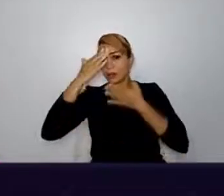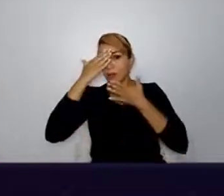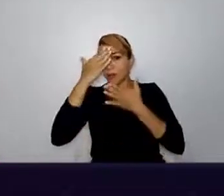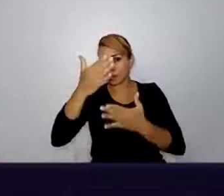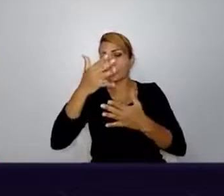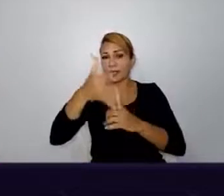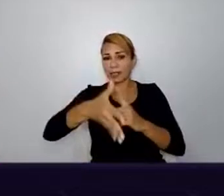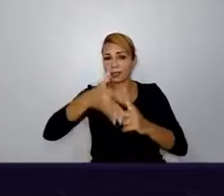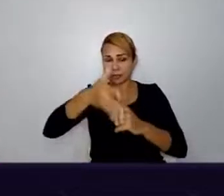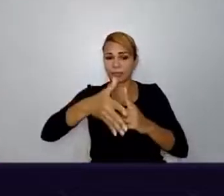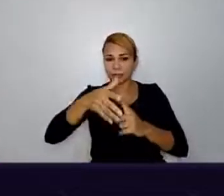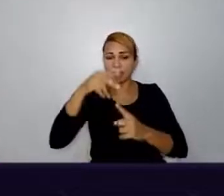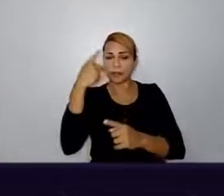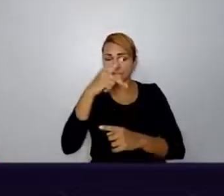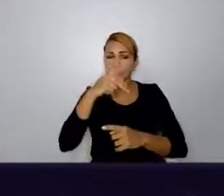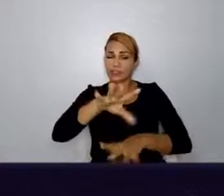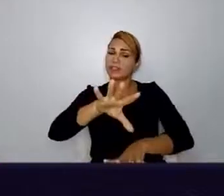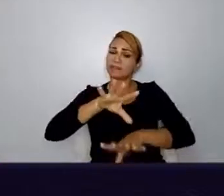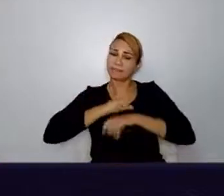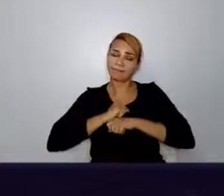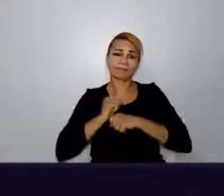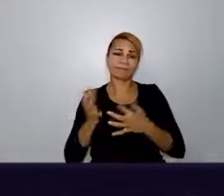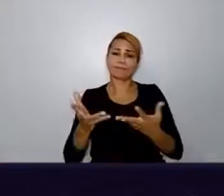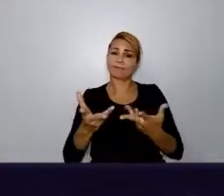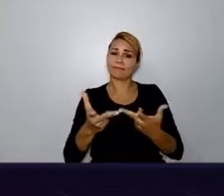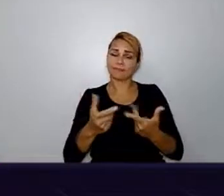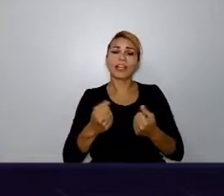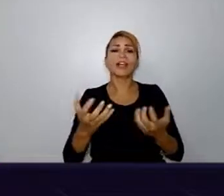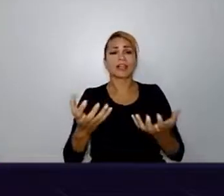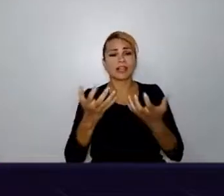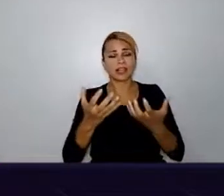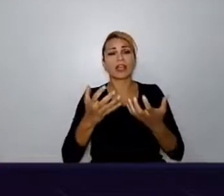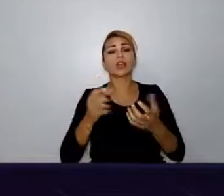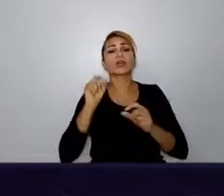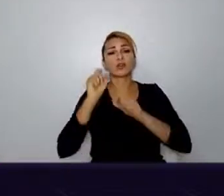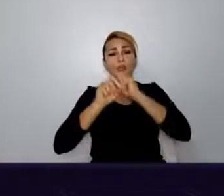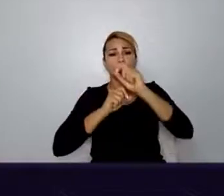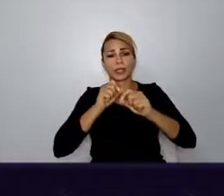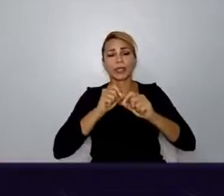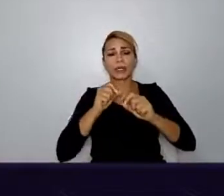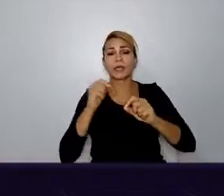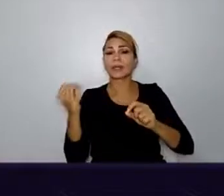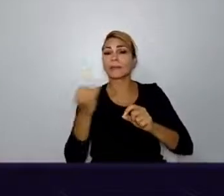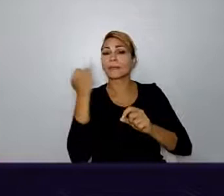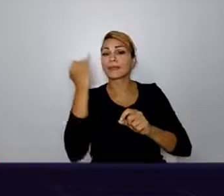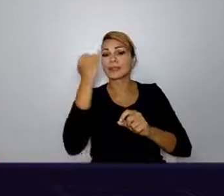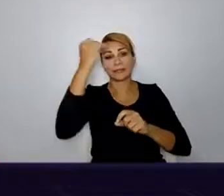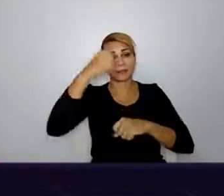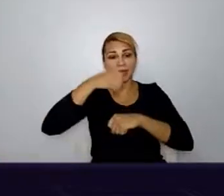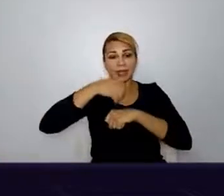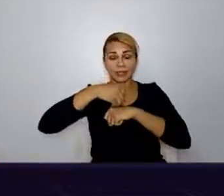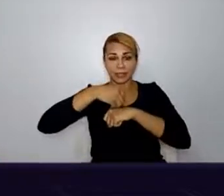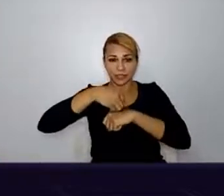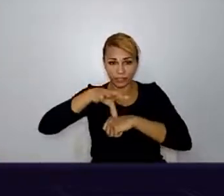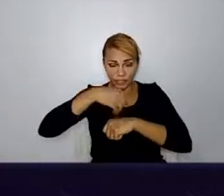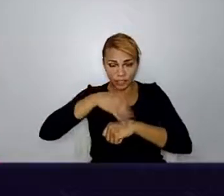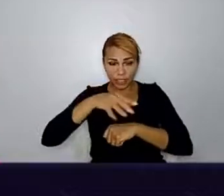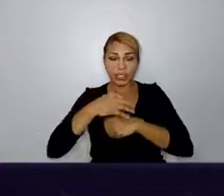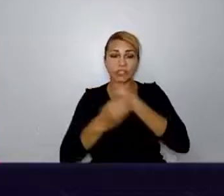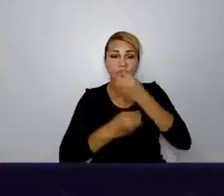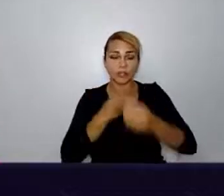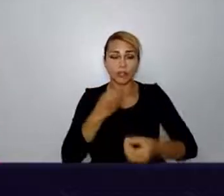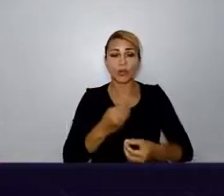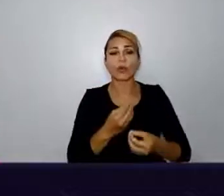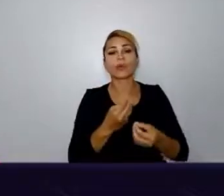Gostaria das suas principais dicas para ser honesta e direta, sem parecer prepotente na comunicação, como